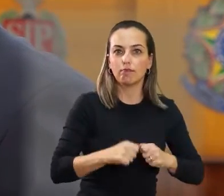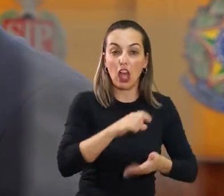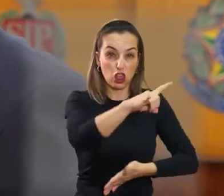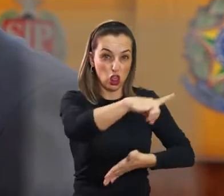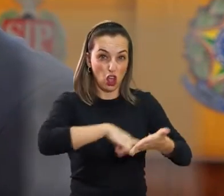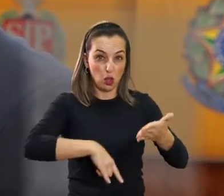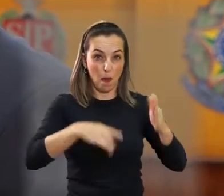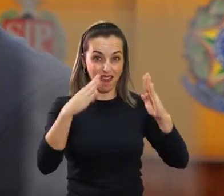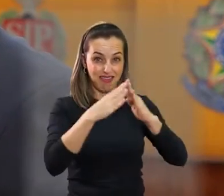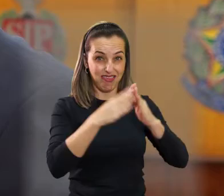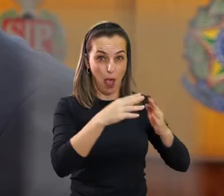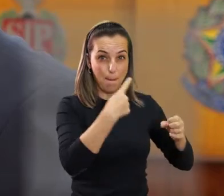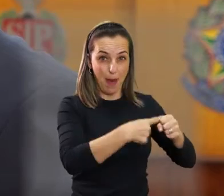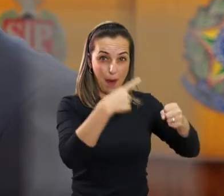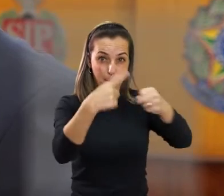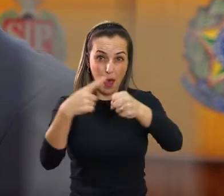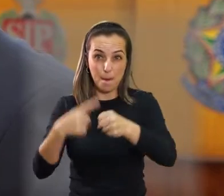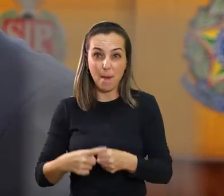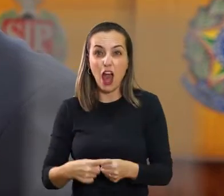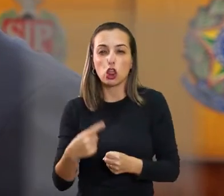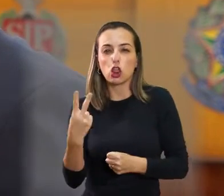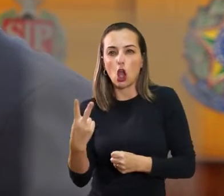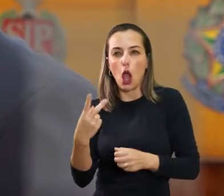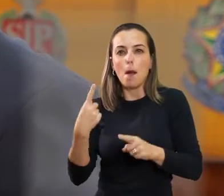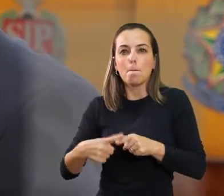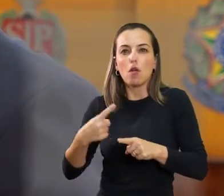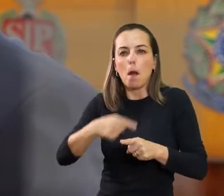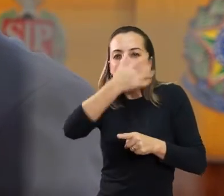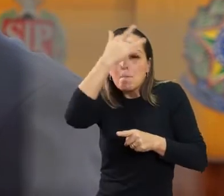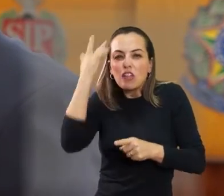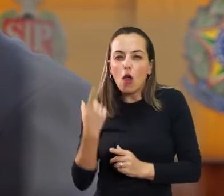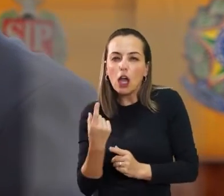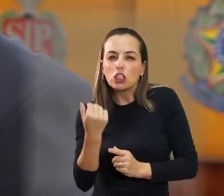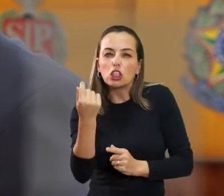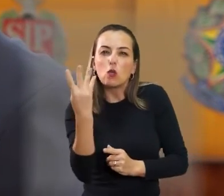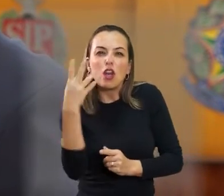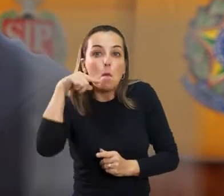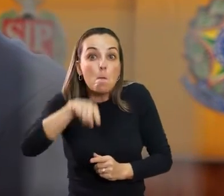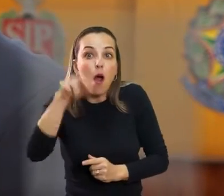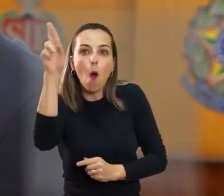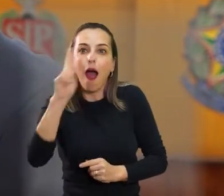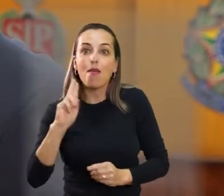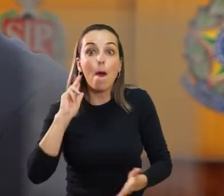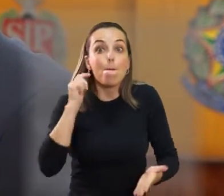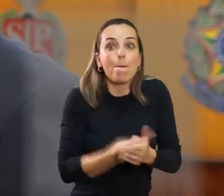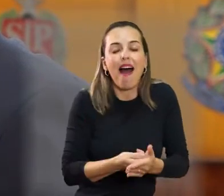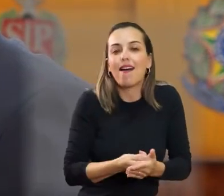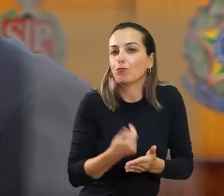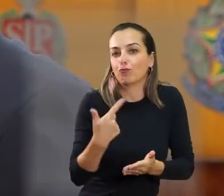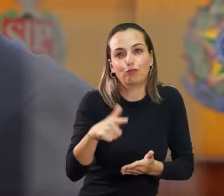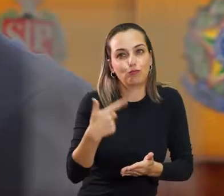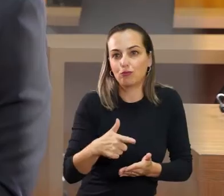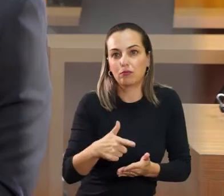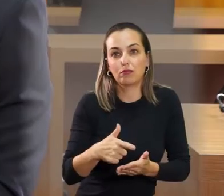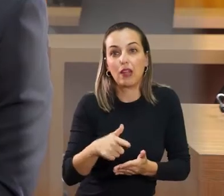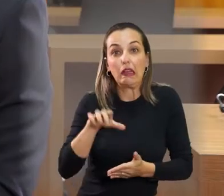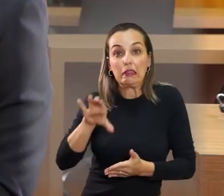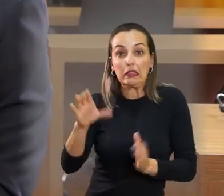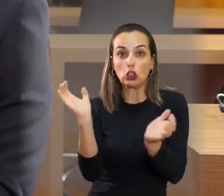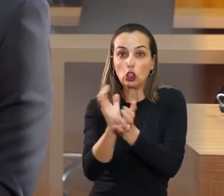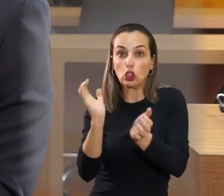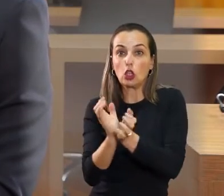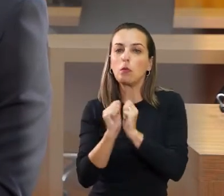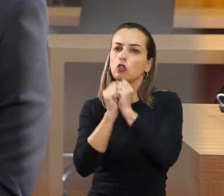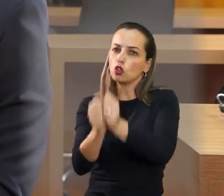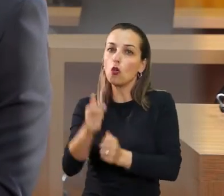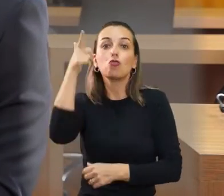a escritura, tanto para Yolanda quanto para Selma e Dei. Esse pessoal não tem escritura, e também não tem 4 mil para dar, não tem dinheiro para dar. E isso dá para